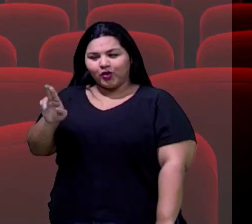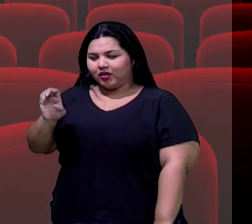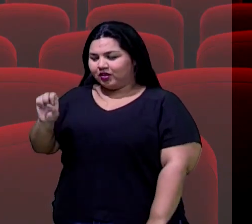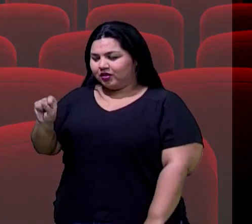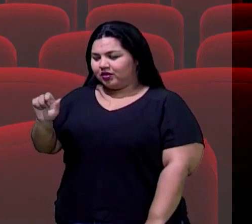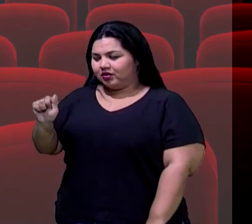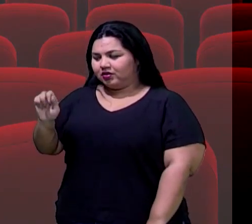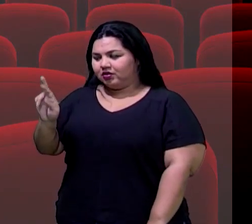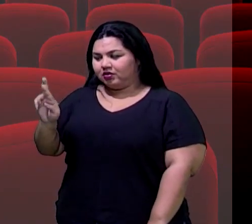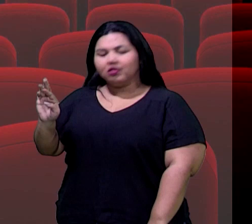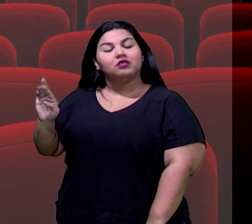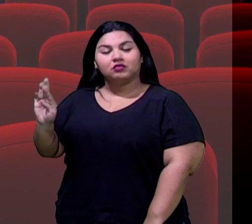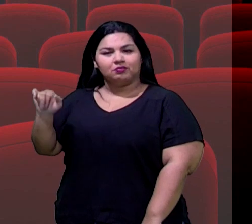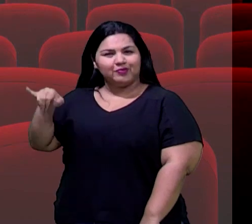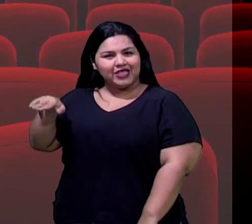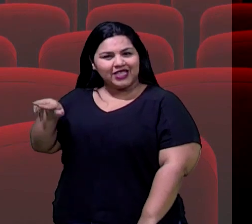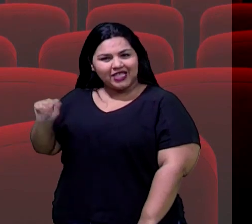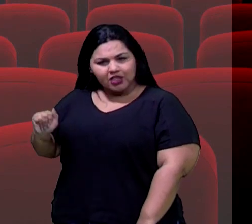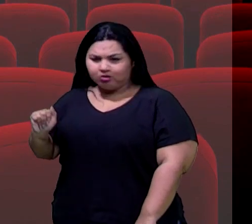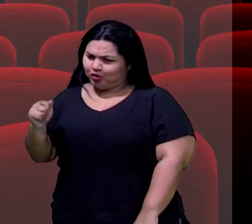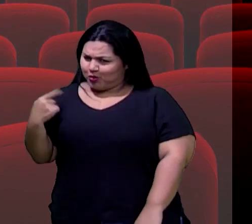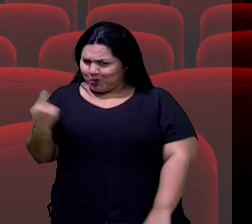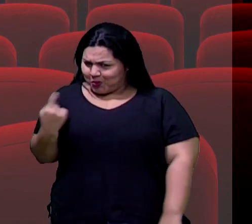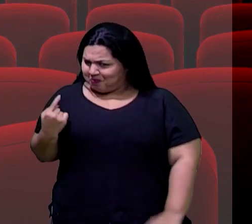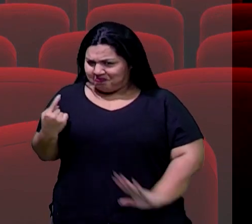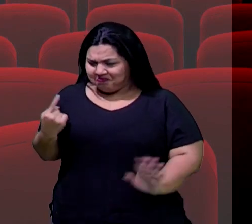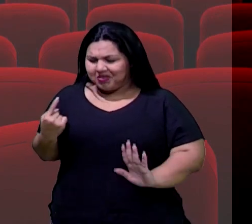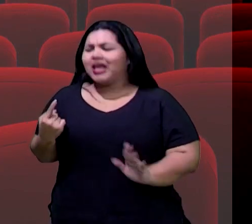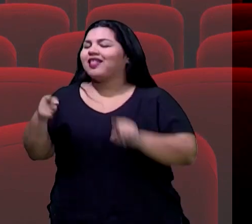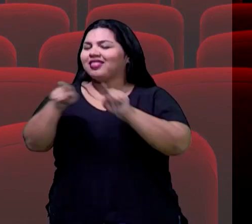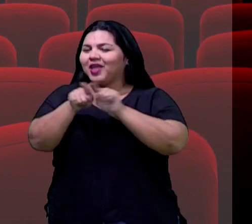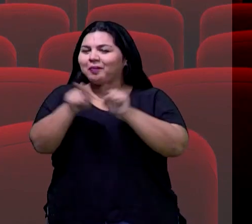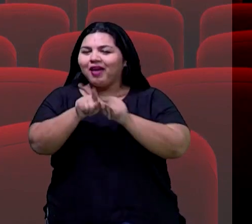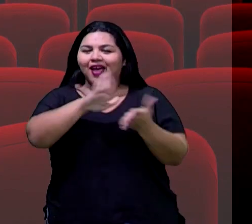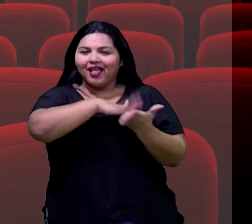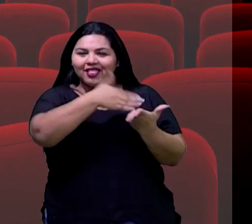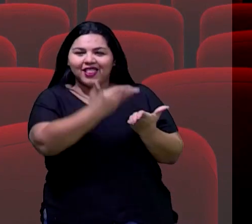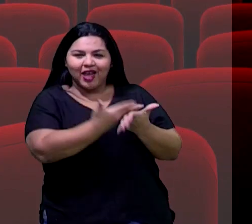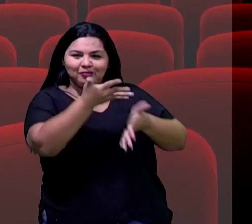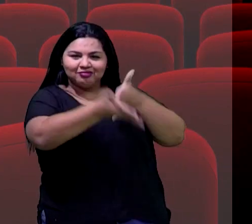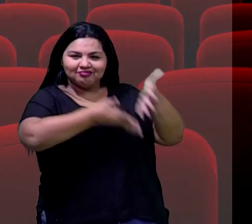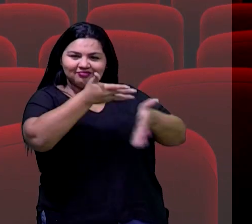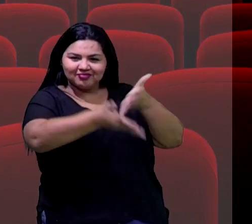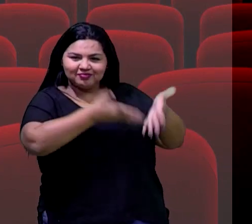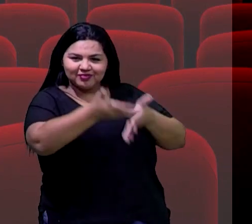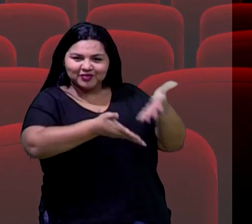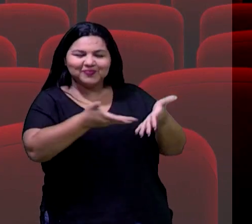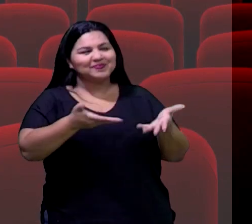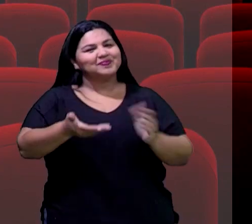Sabrina Araújo, não estou aqui sozinha, temos aqui também a nossa intérprete de Libras.